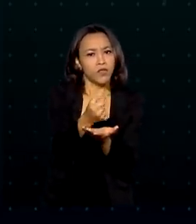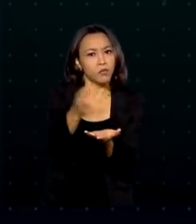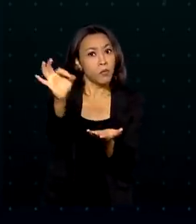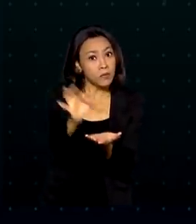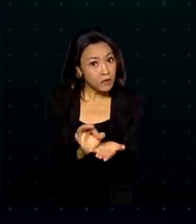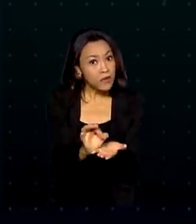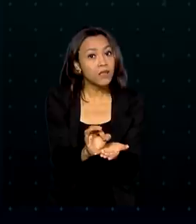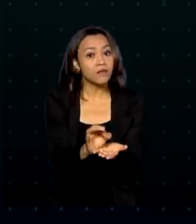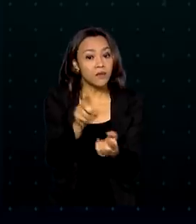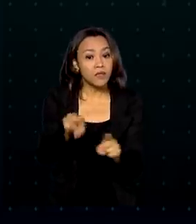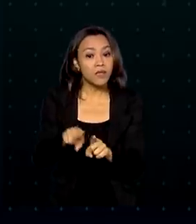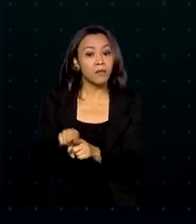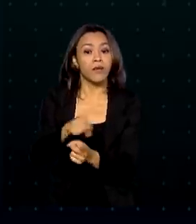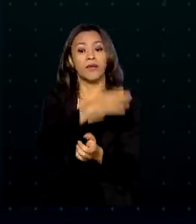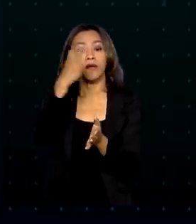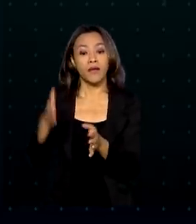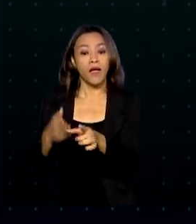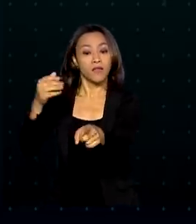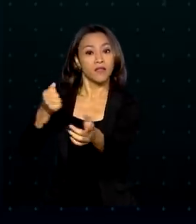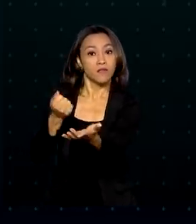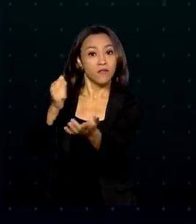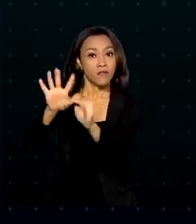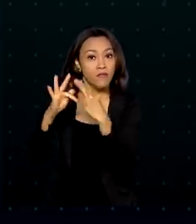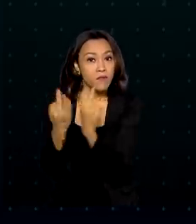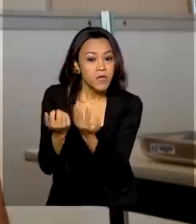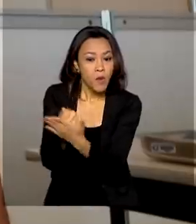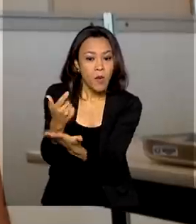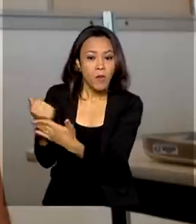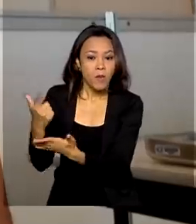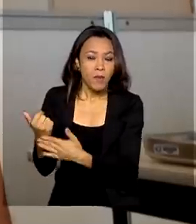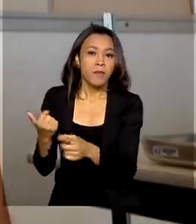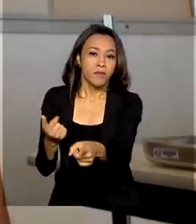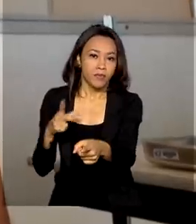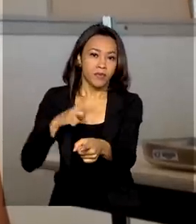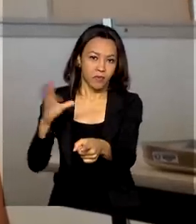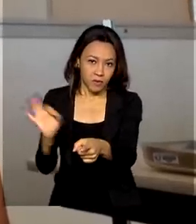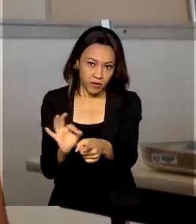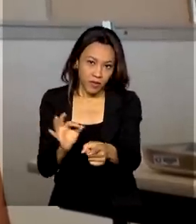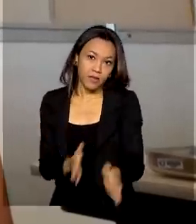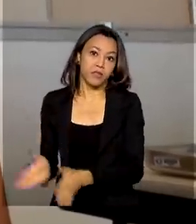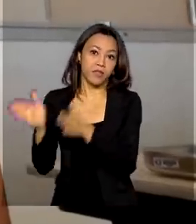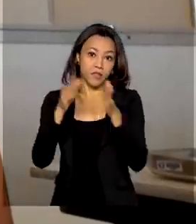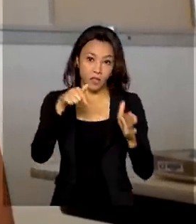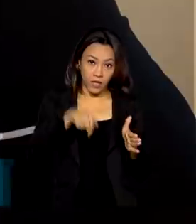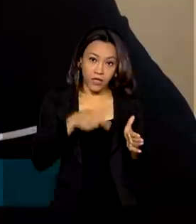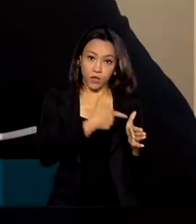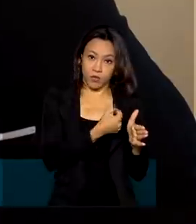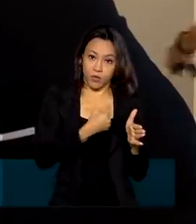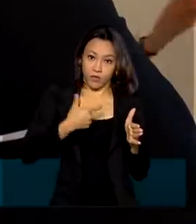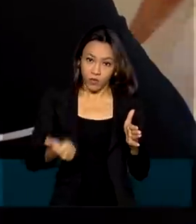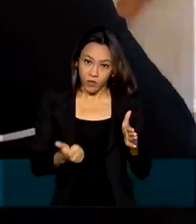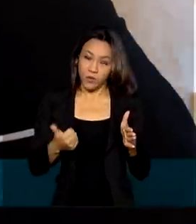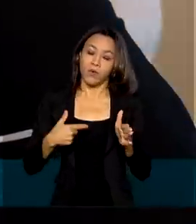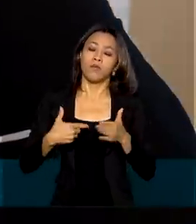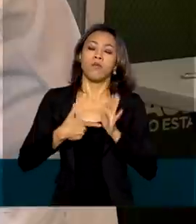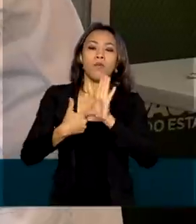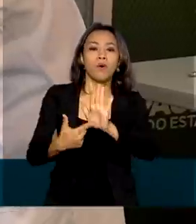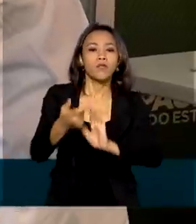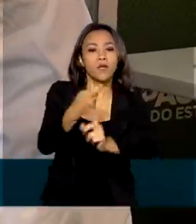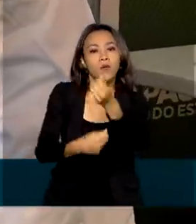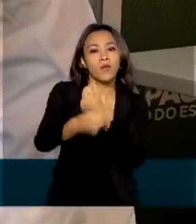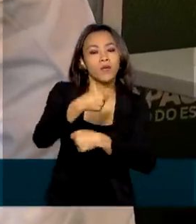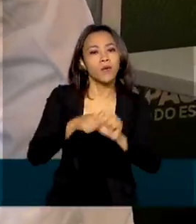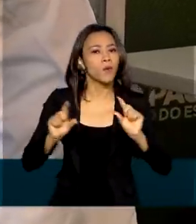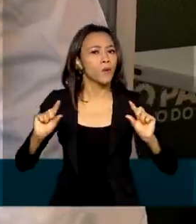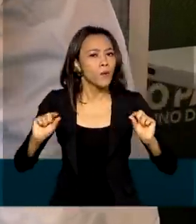crescimento do consumo das famílias, que é um dos motores do PIB. Para 2021, a tendência apontada pelos economistas é de que a